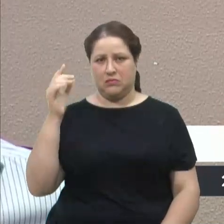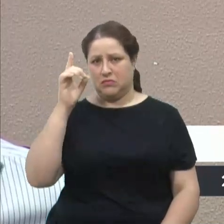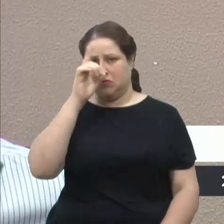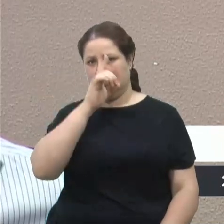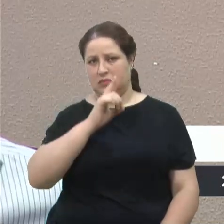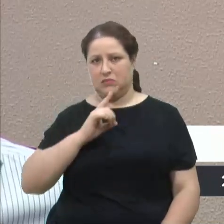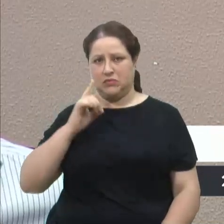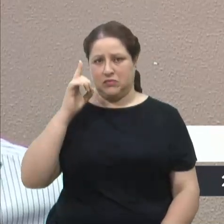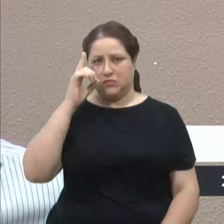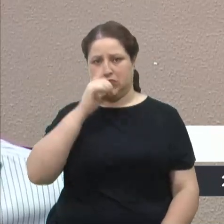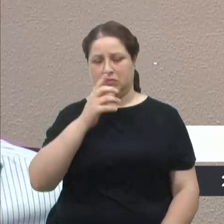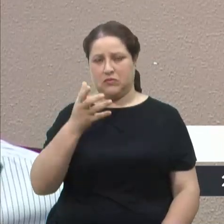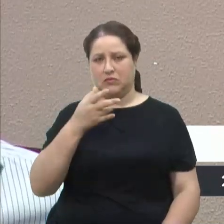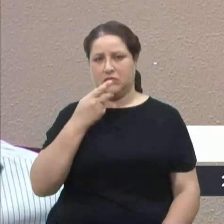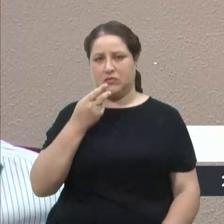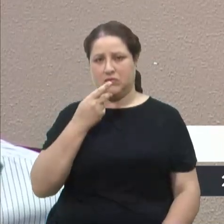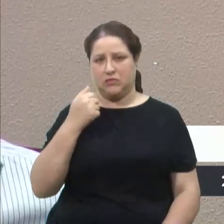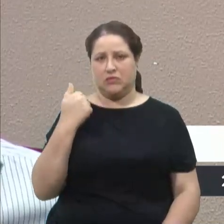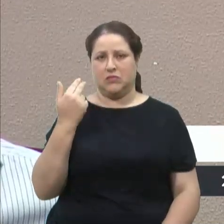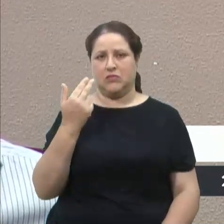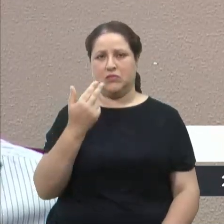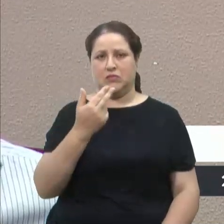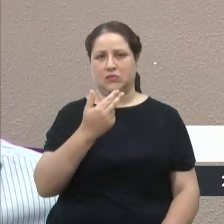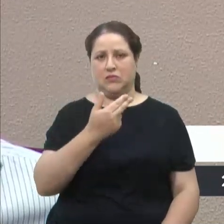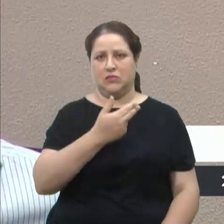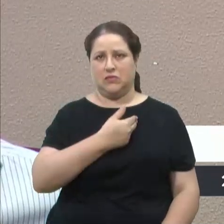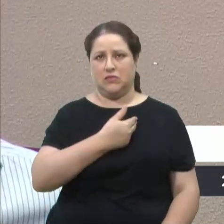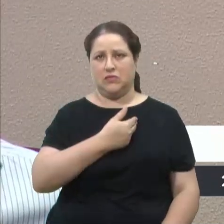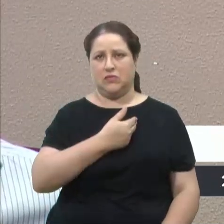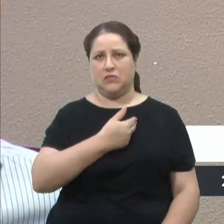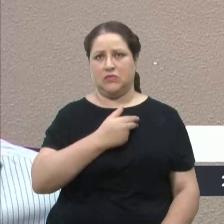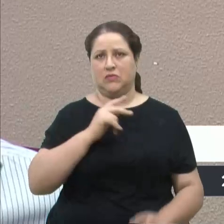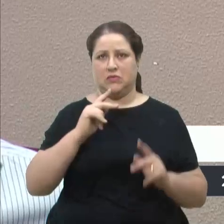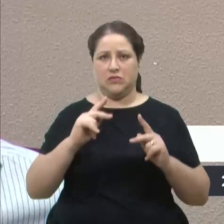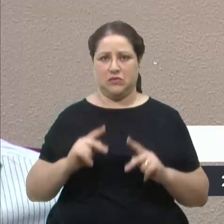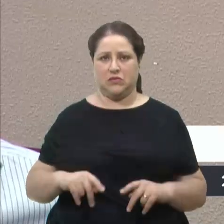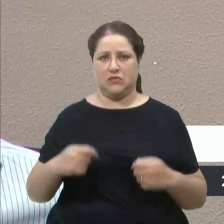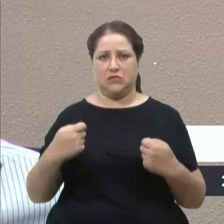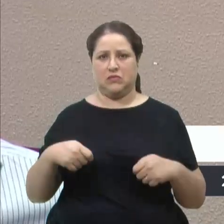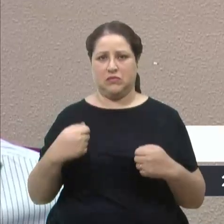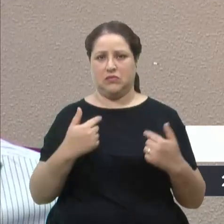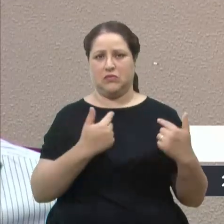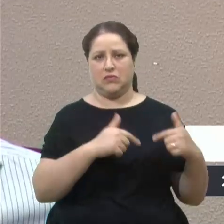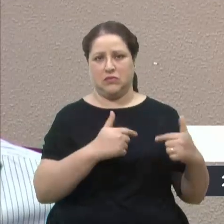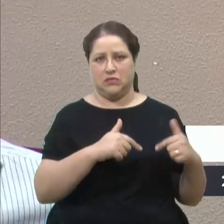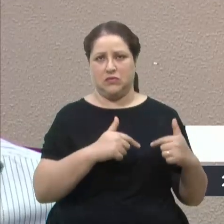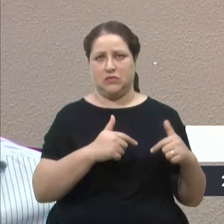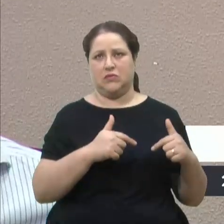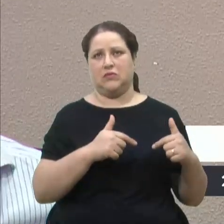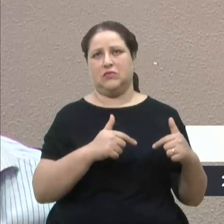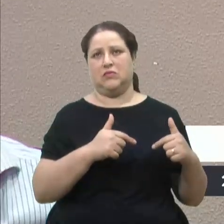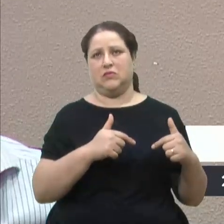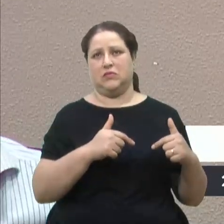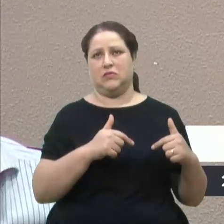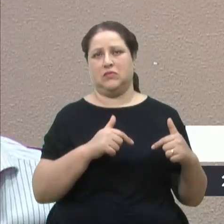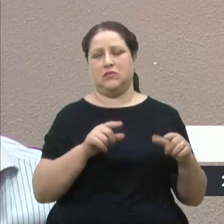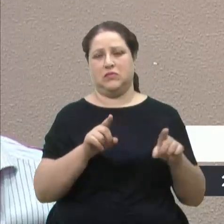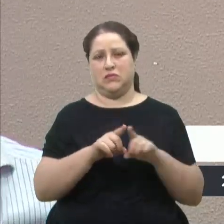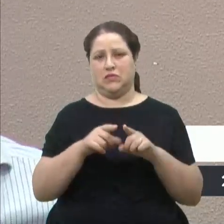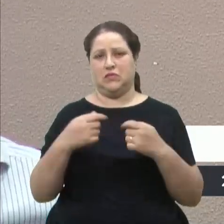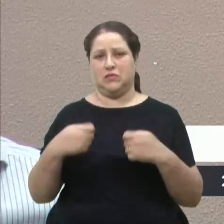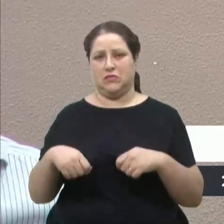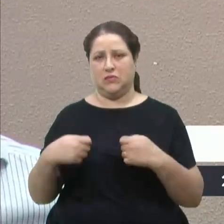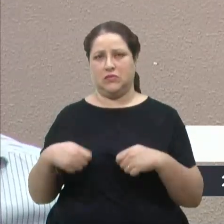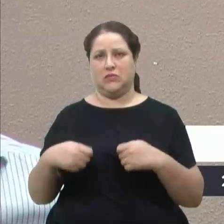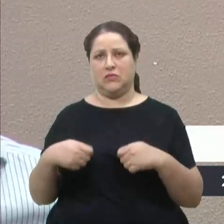Quero dizer que, para nós, não só as pessoas precisam de trabalho, mas também precisam de